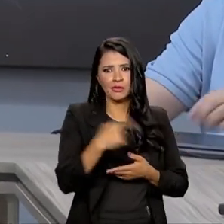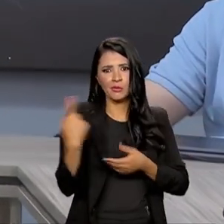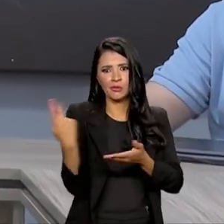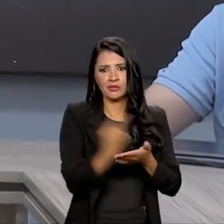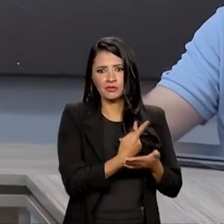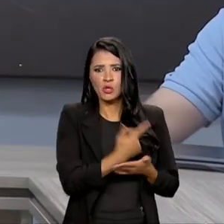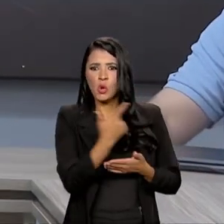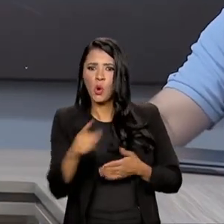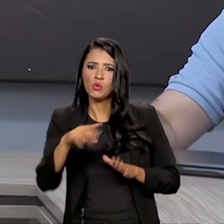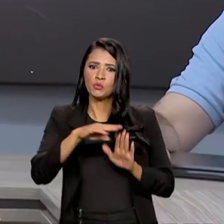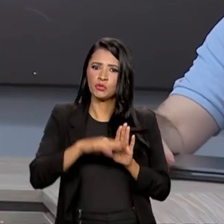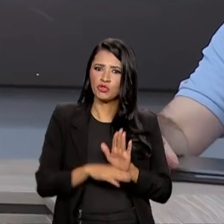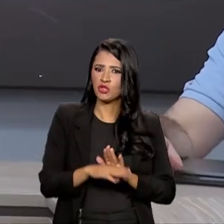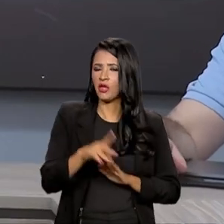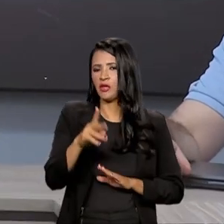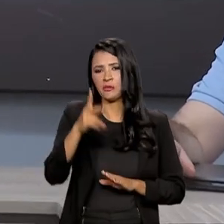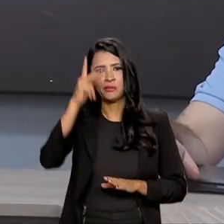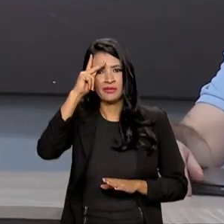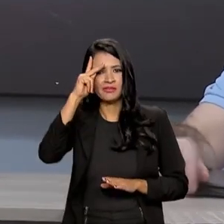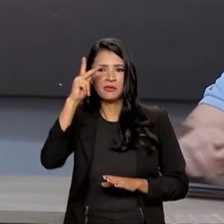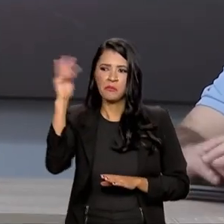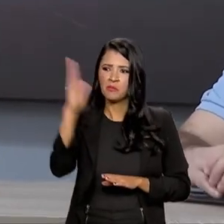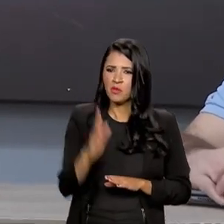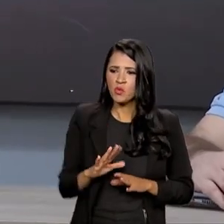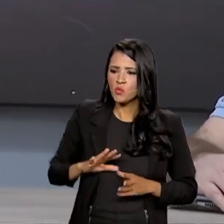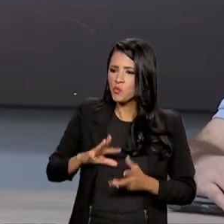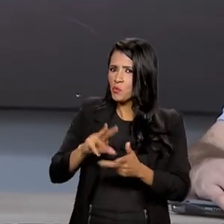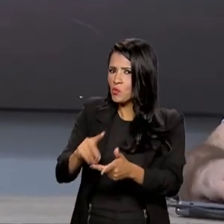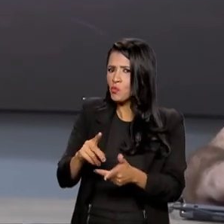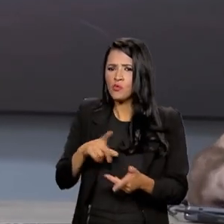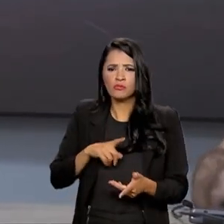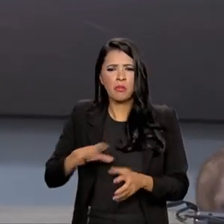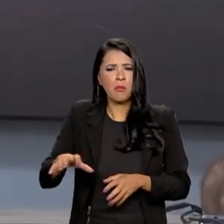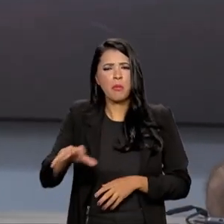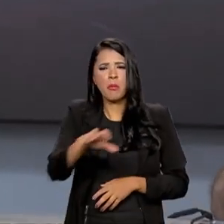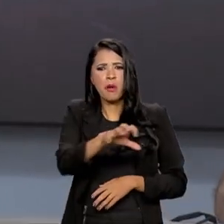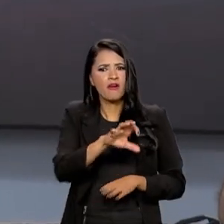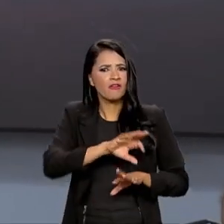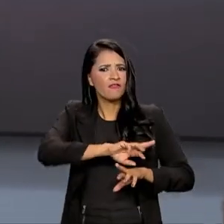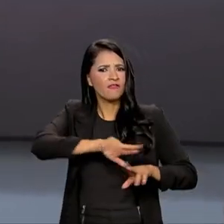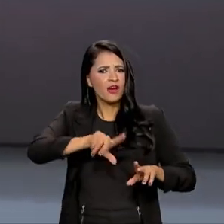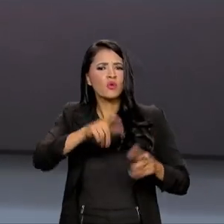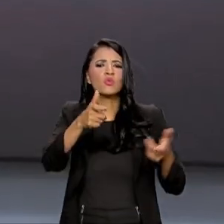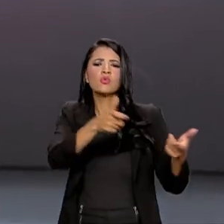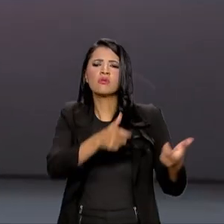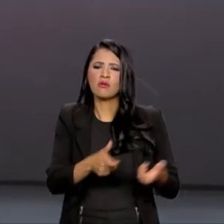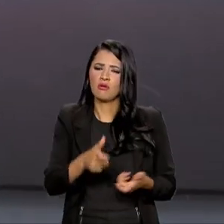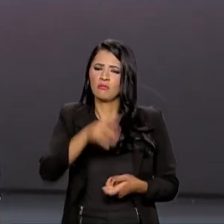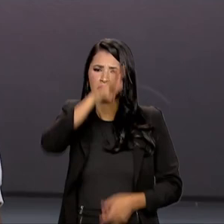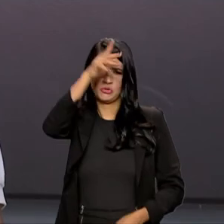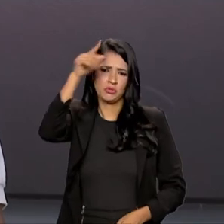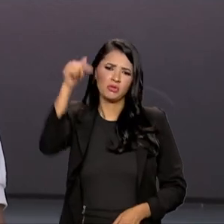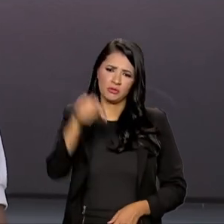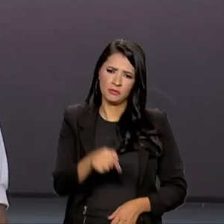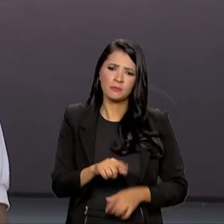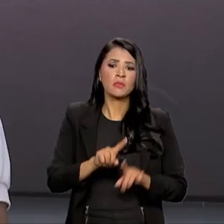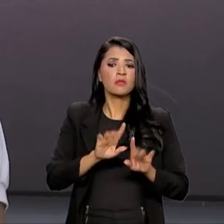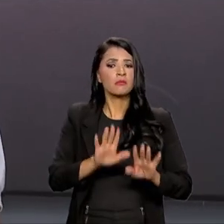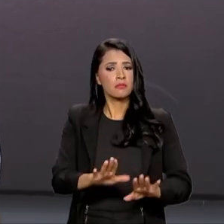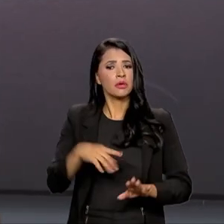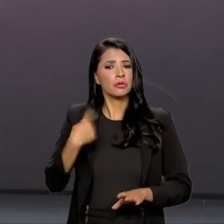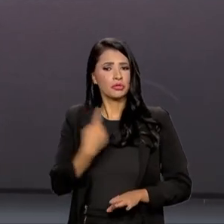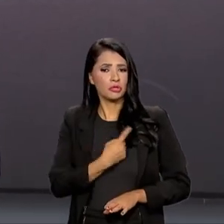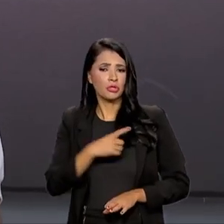que ele está lançando em Parintins, para o Brasil e para várias regiões aqui, Amazônica, mas nós